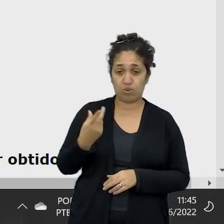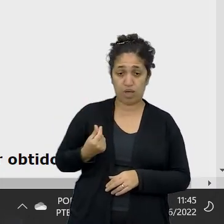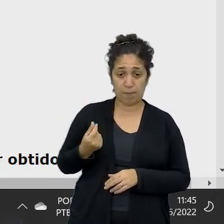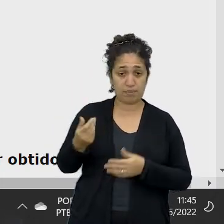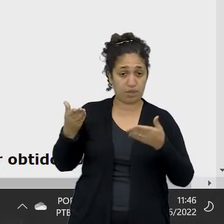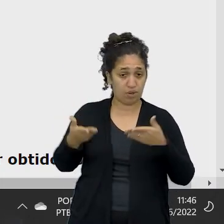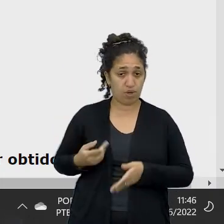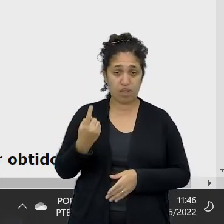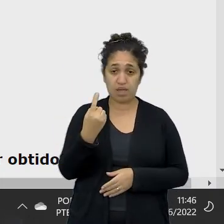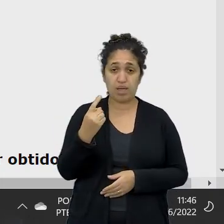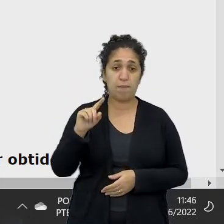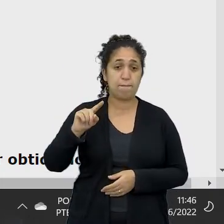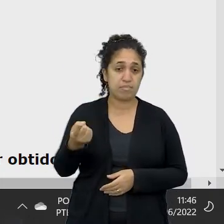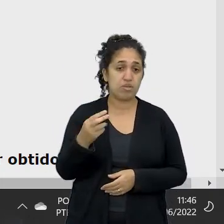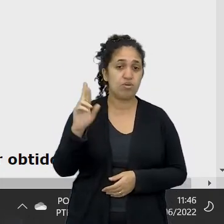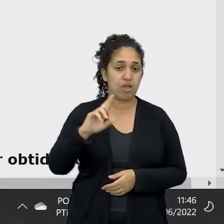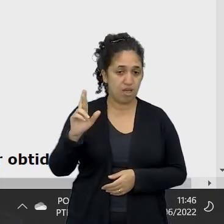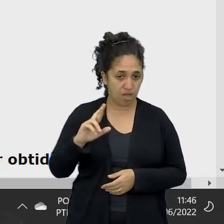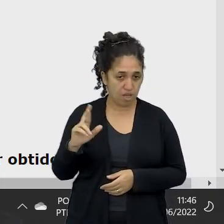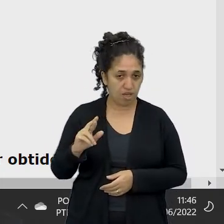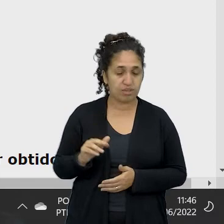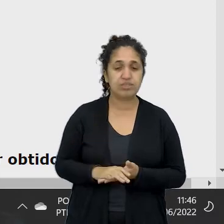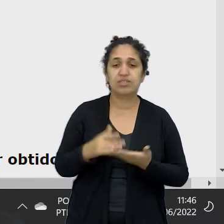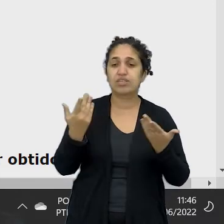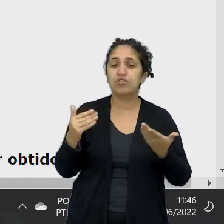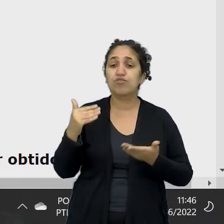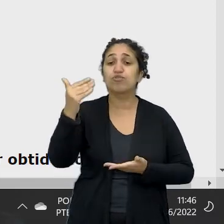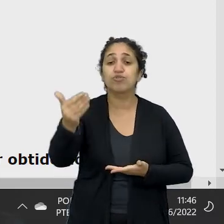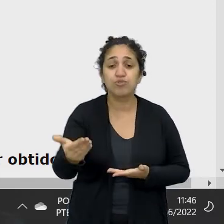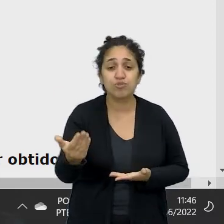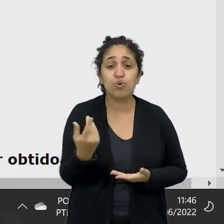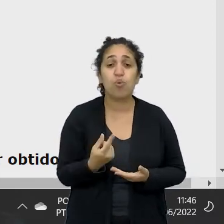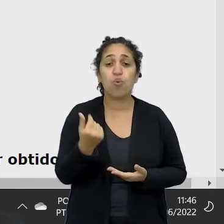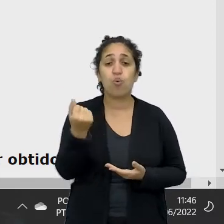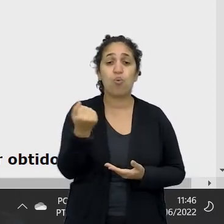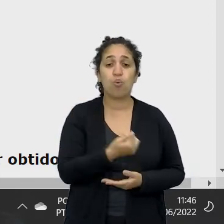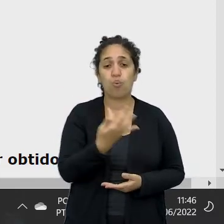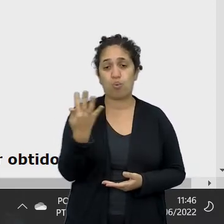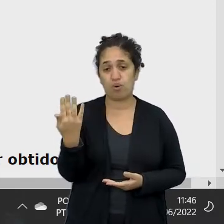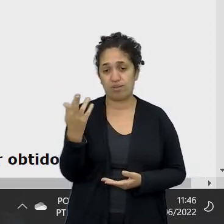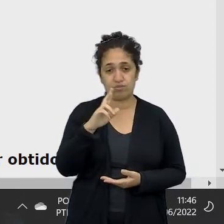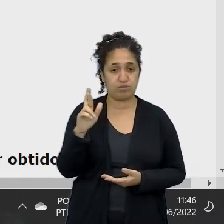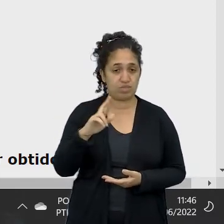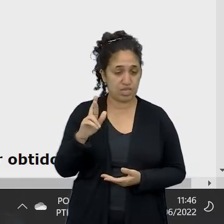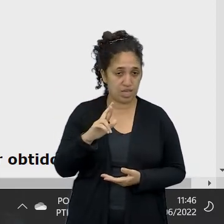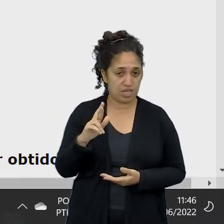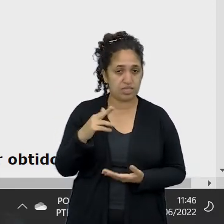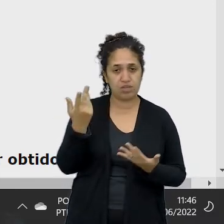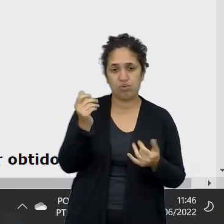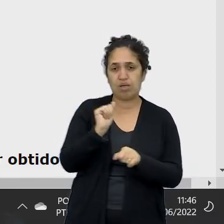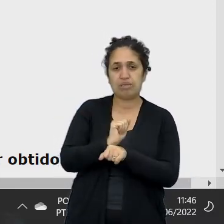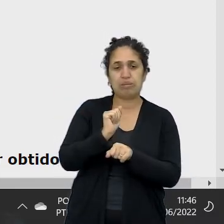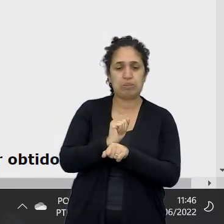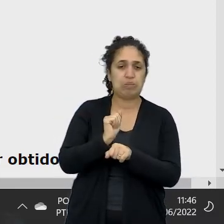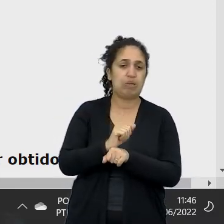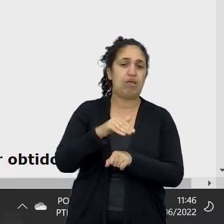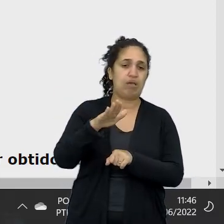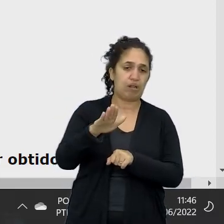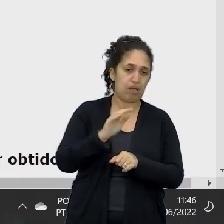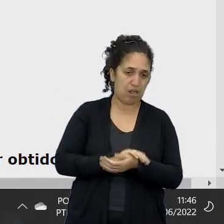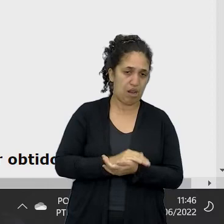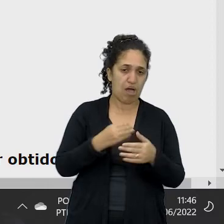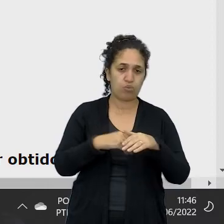atual de R$,00. Quanto eu vou receber aí se eu deixar esse dinheiro guardado